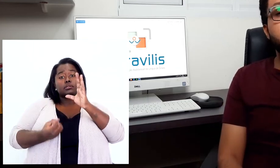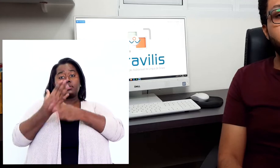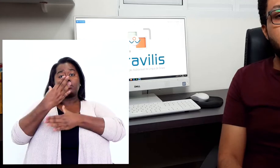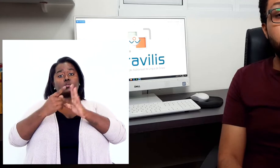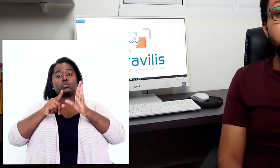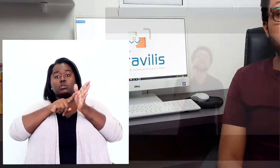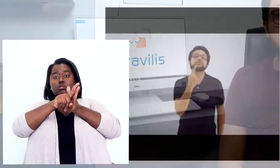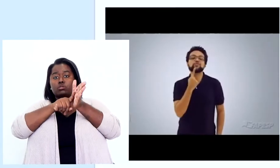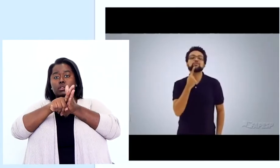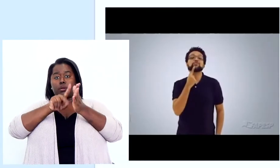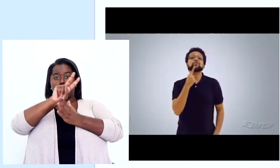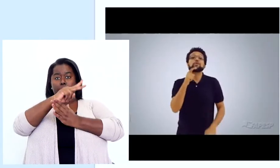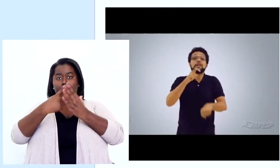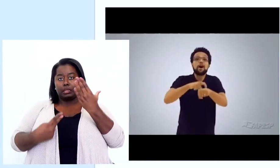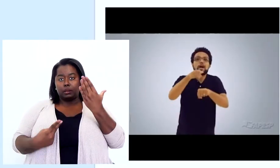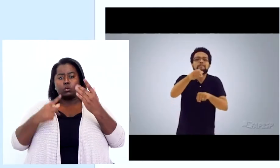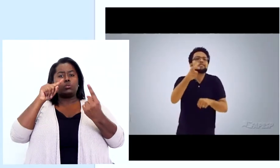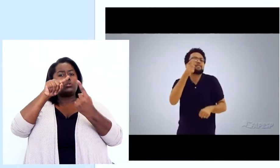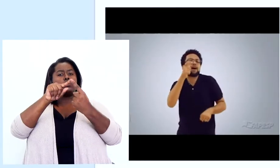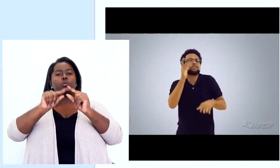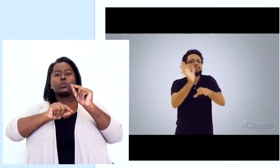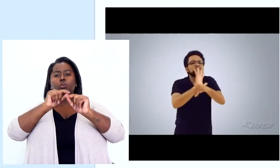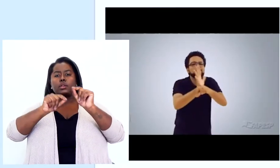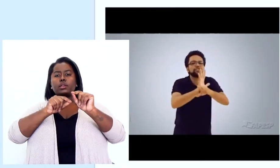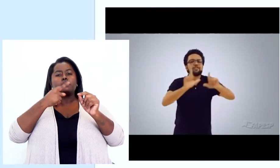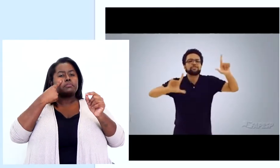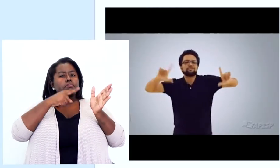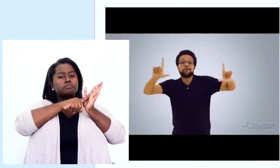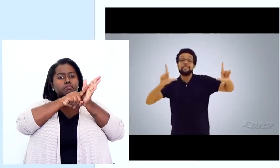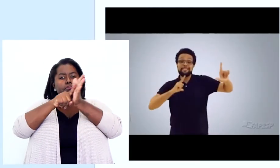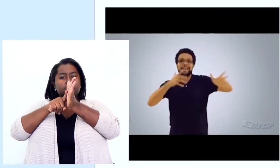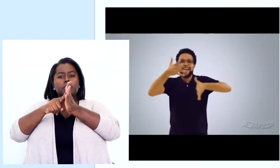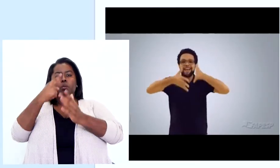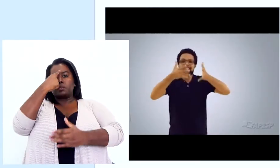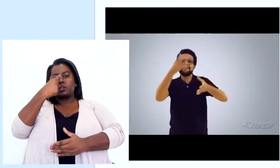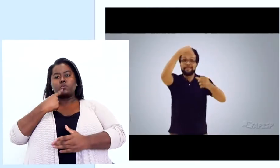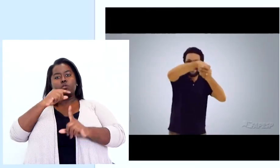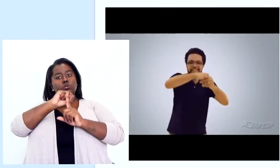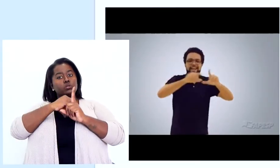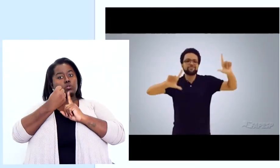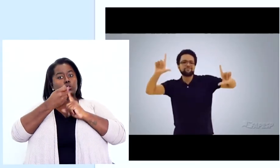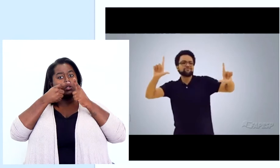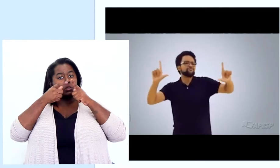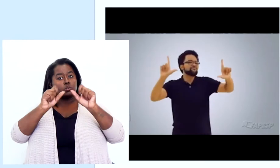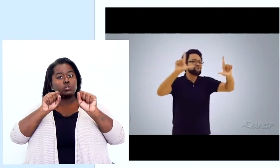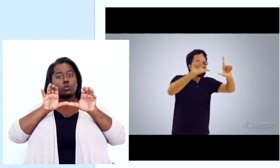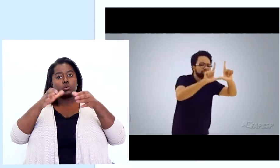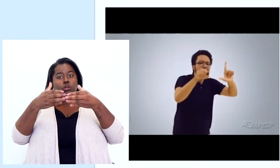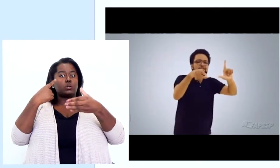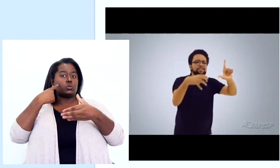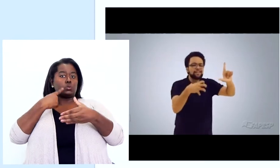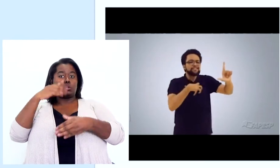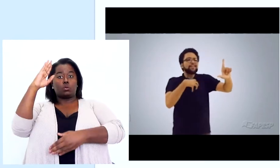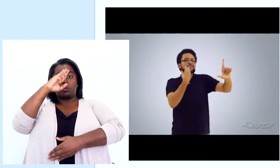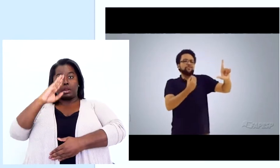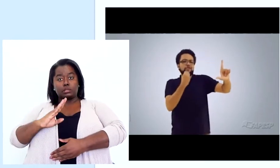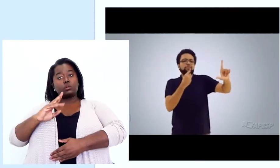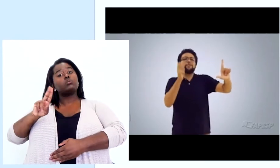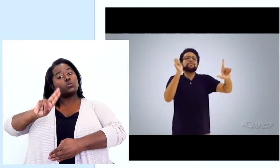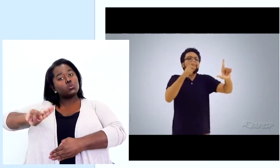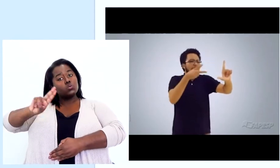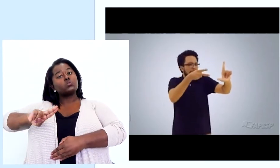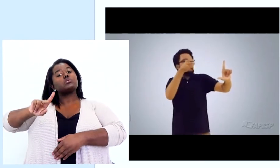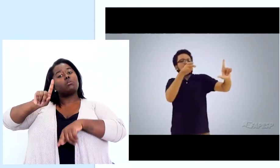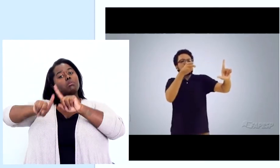criamos um questionário bilíngue que teve por objetivo mapear o perfil sociolinguístico da comunidade surda no Brasil que